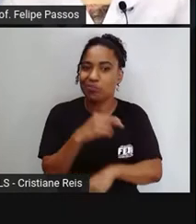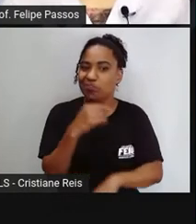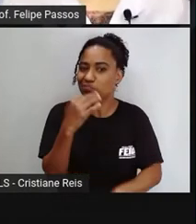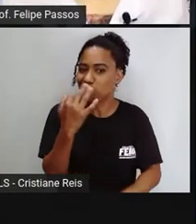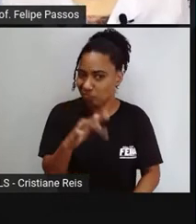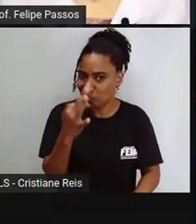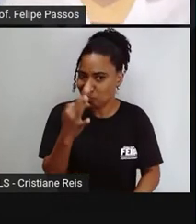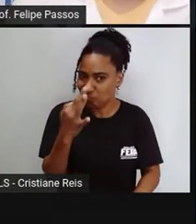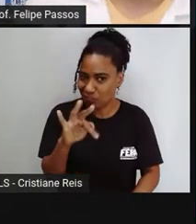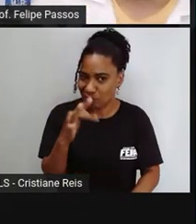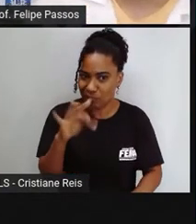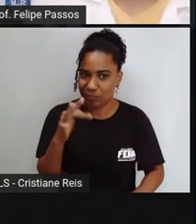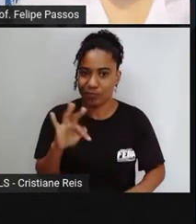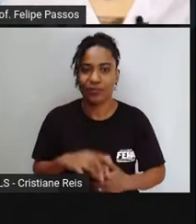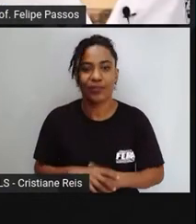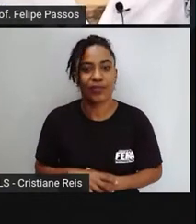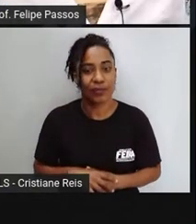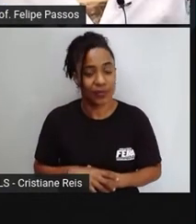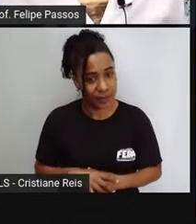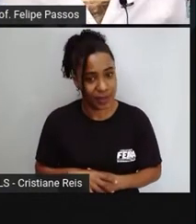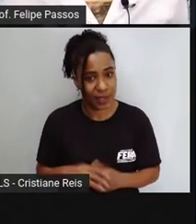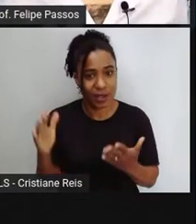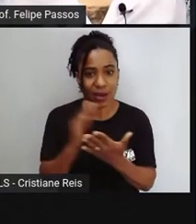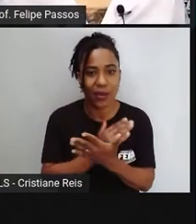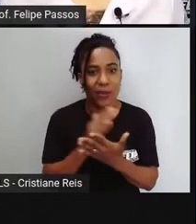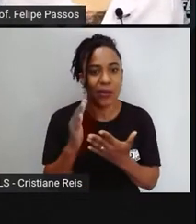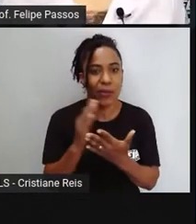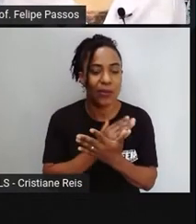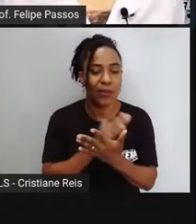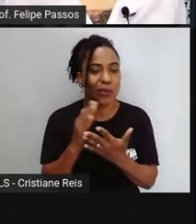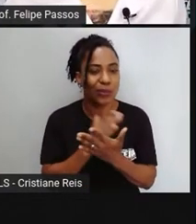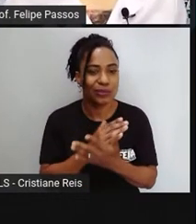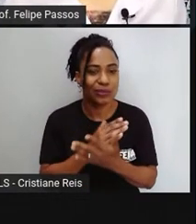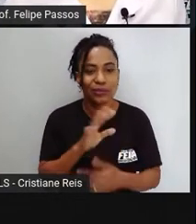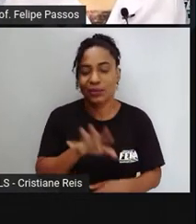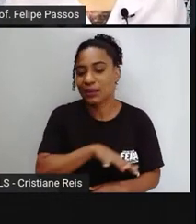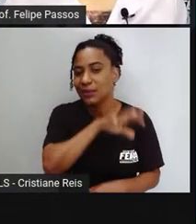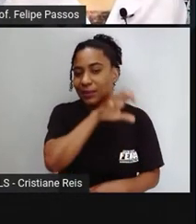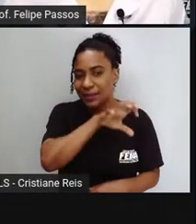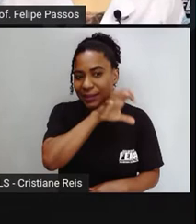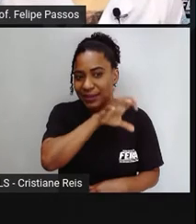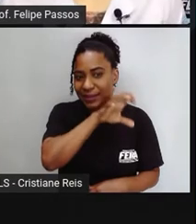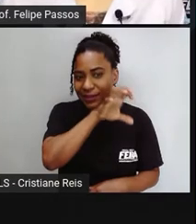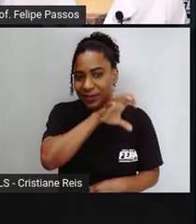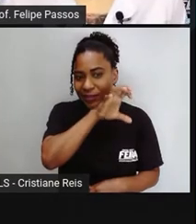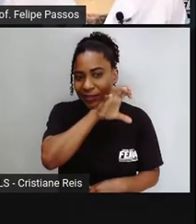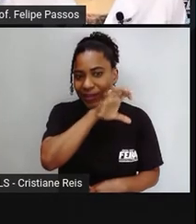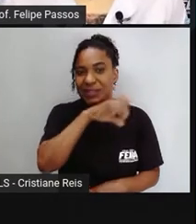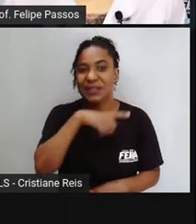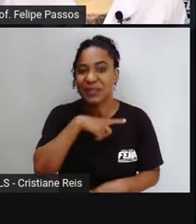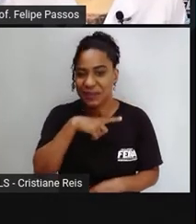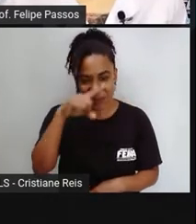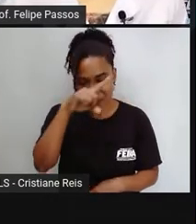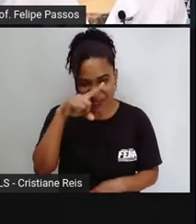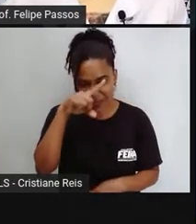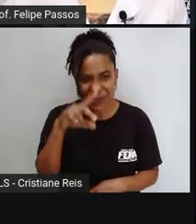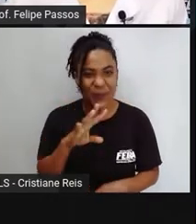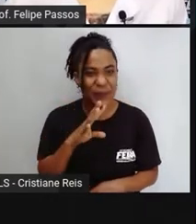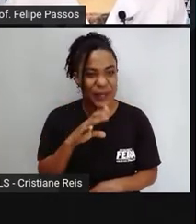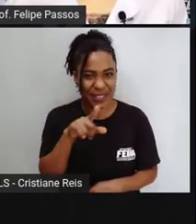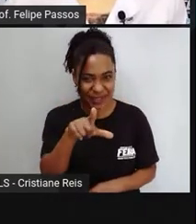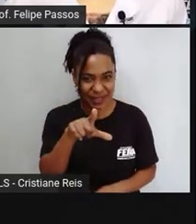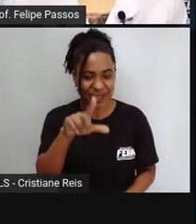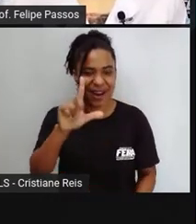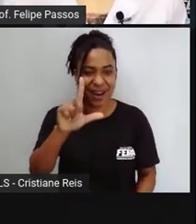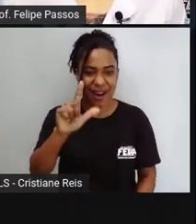Tem alguns animais que também são peçonhentos e a gente, às vezes, ouve pouco falar. Já ouviu falar de lacraia? É um